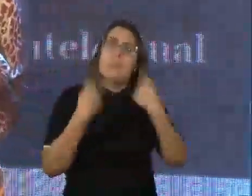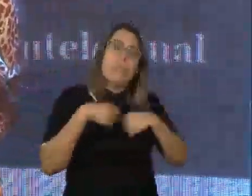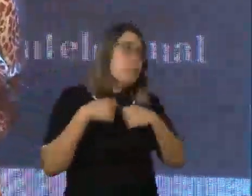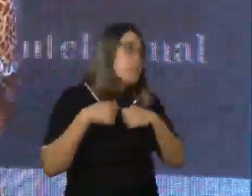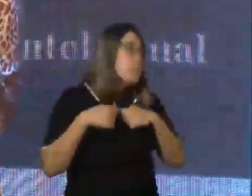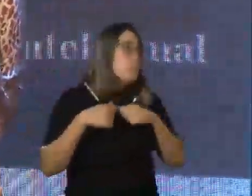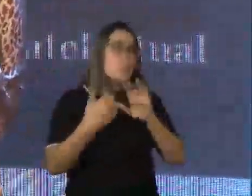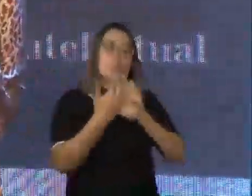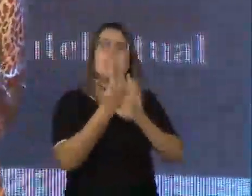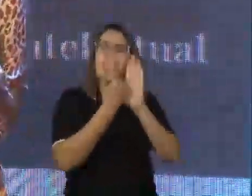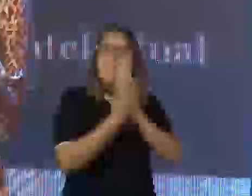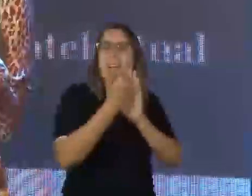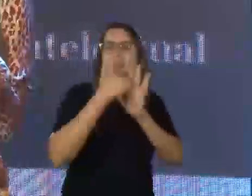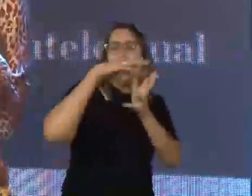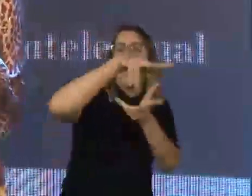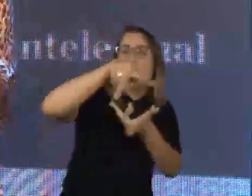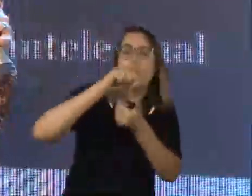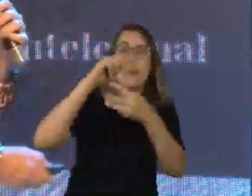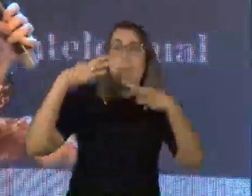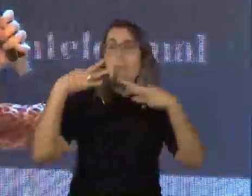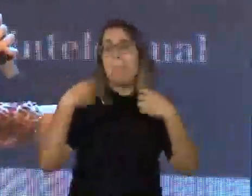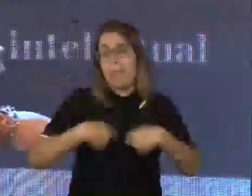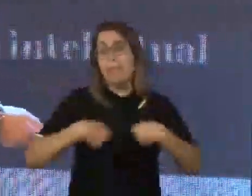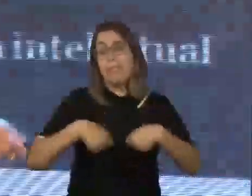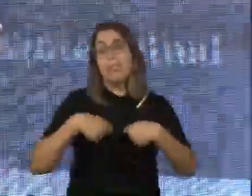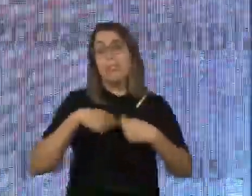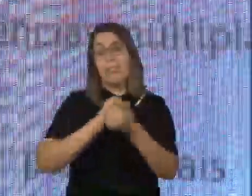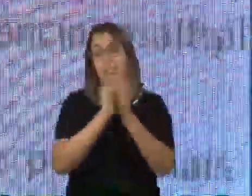universal. E aí a gente já vai estar contemplando a todas as pessoas.